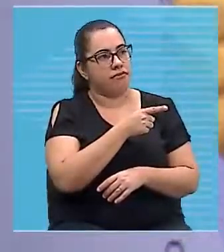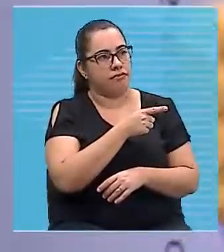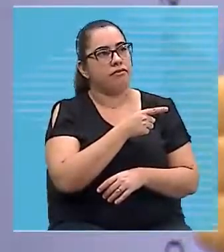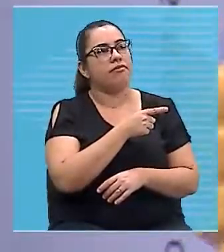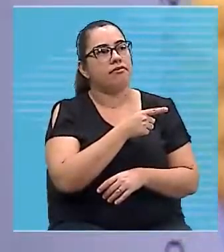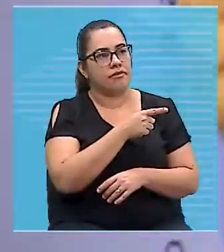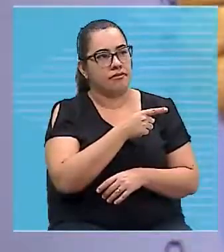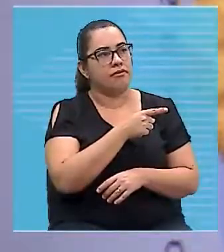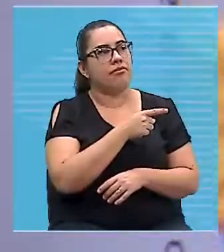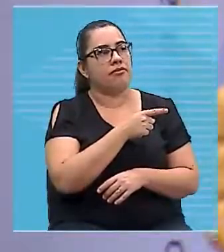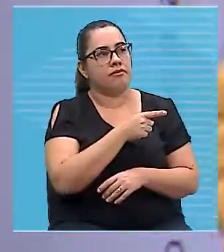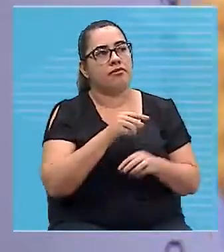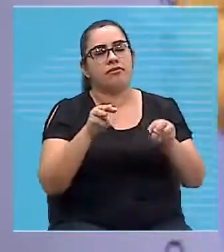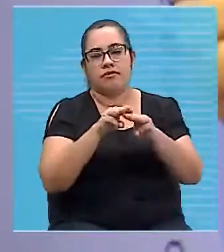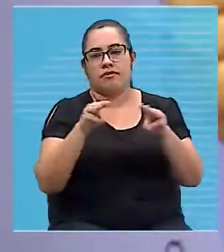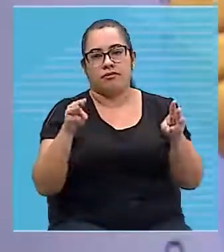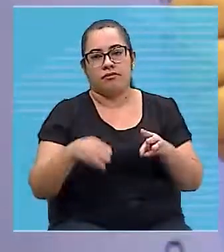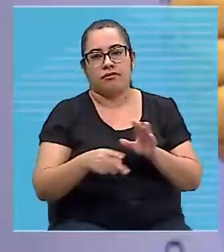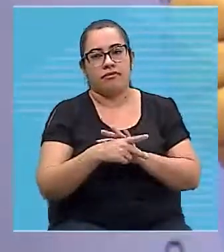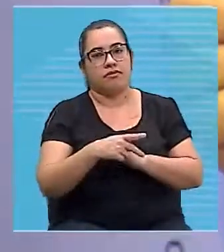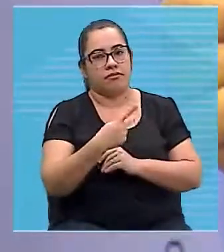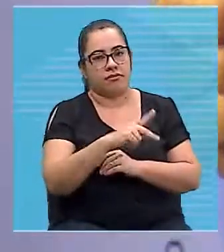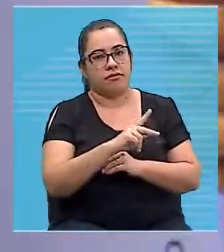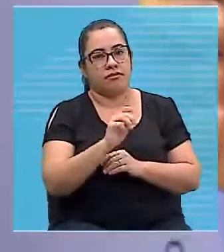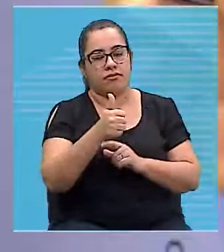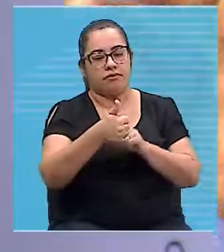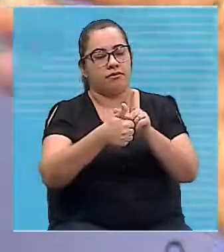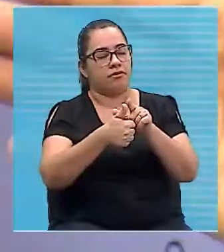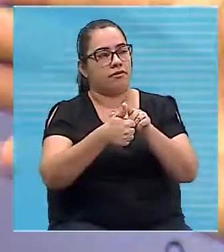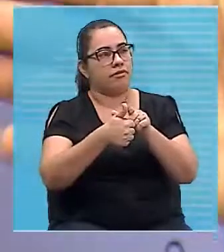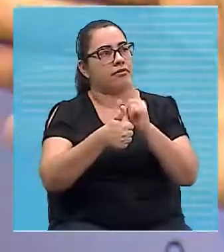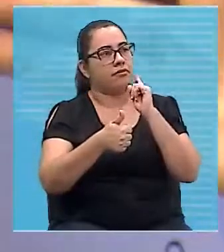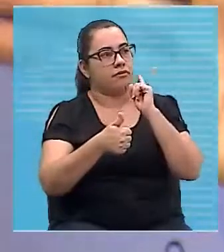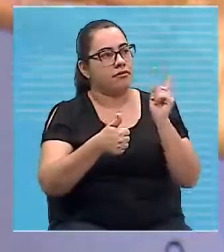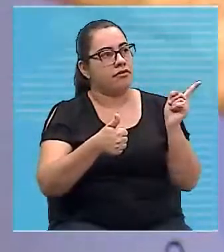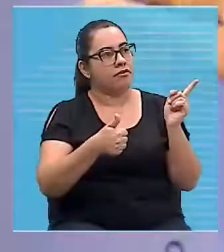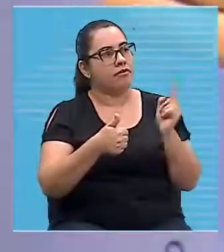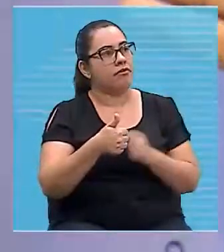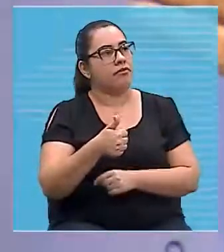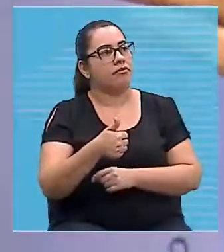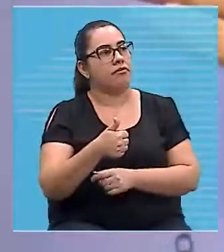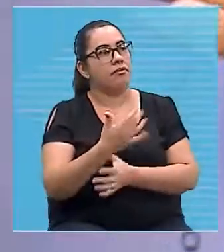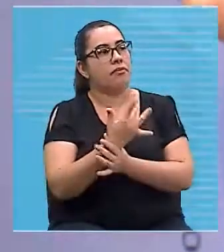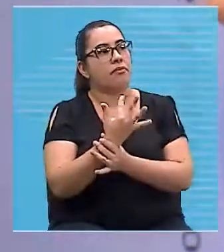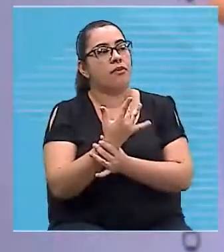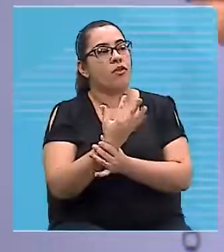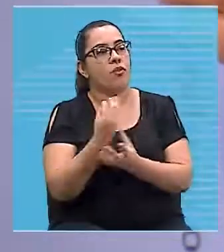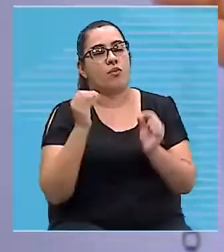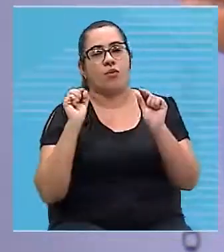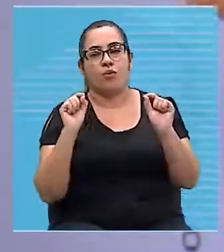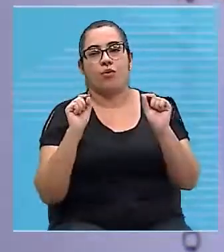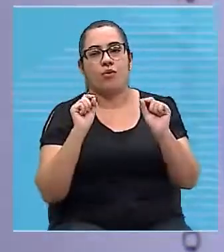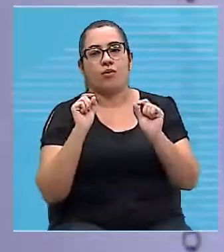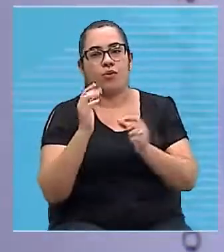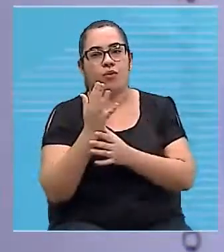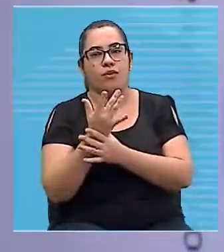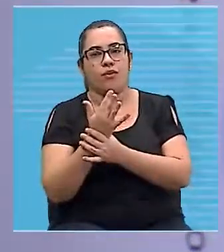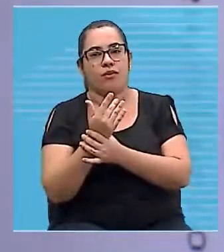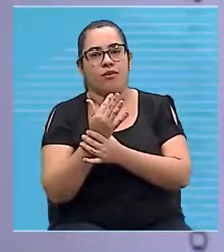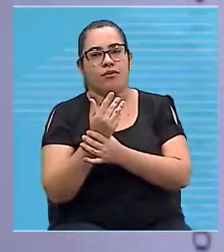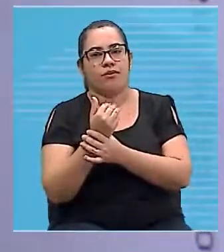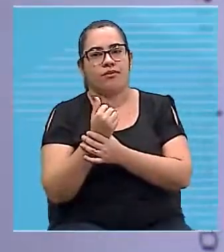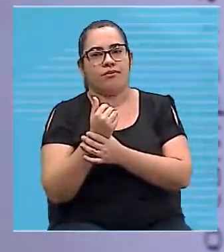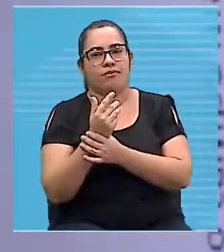da corrente elétrica com o polegar. O que que acontece com a minha mão, o restante dos dedos?